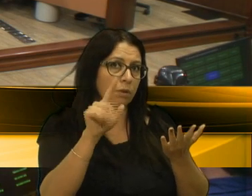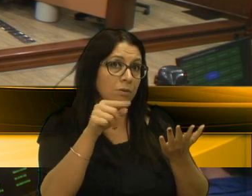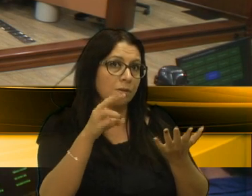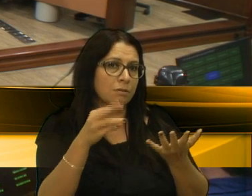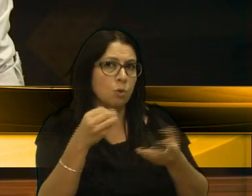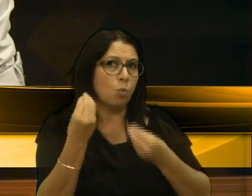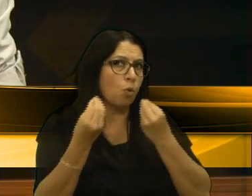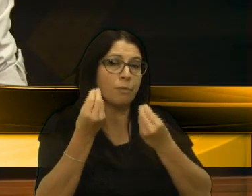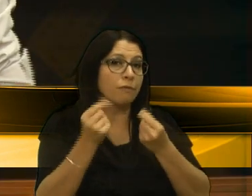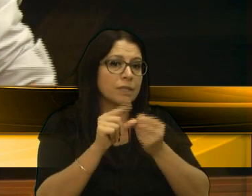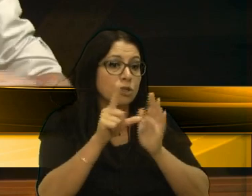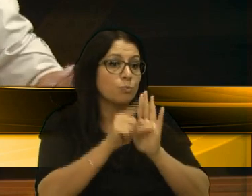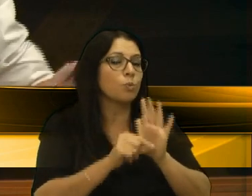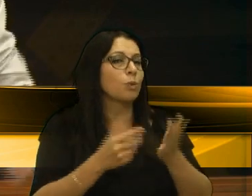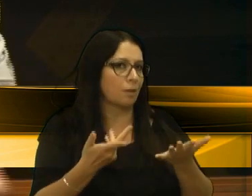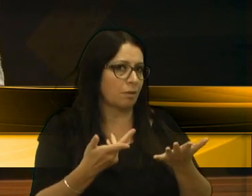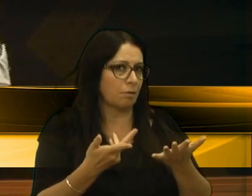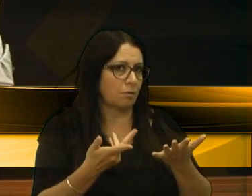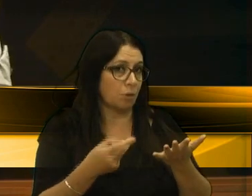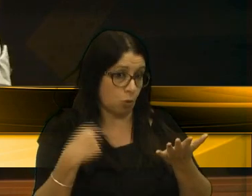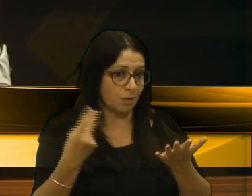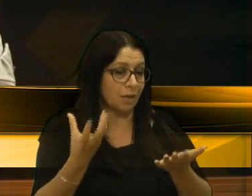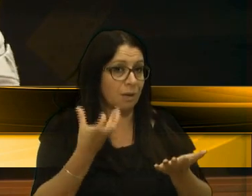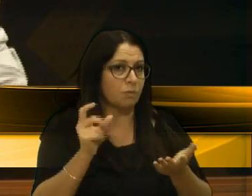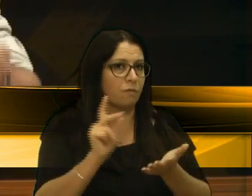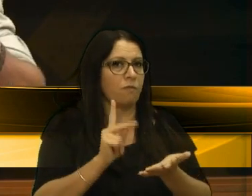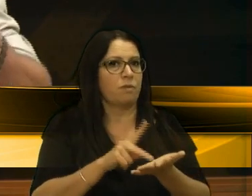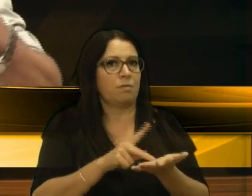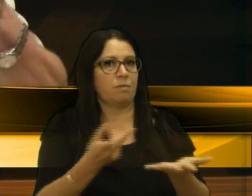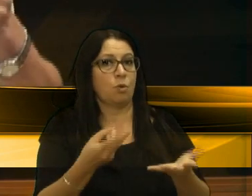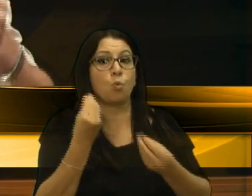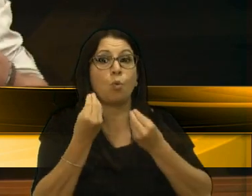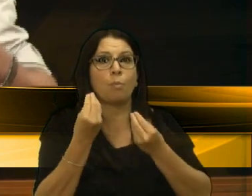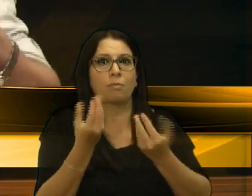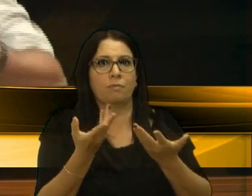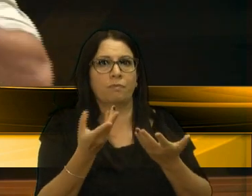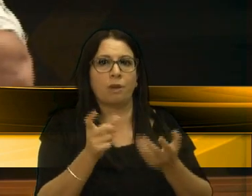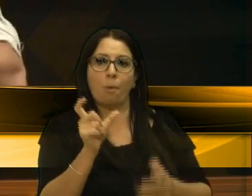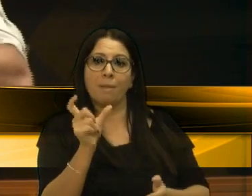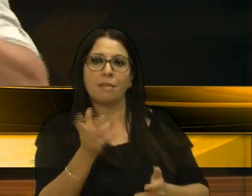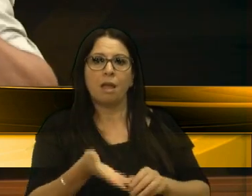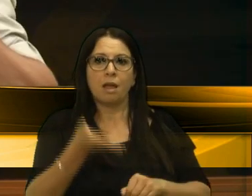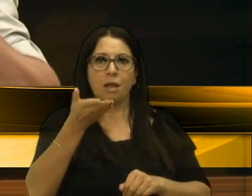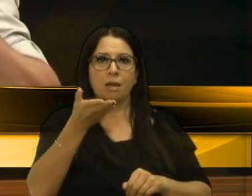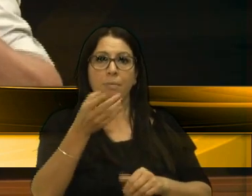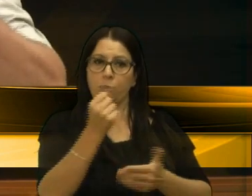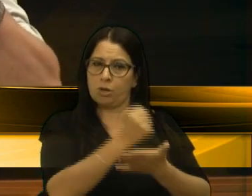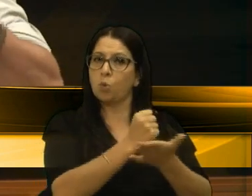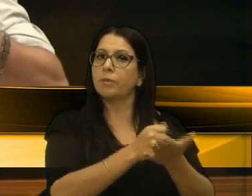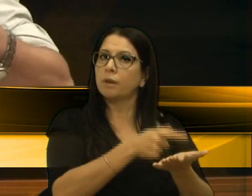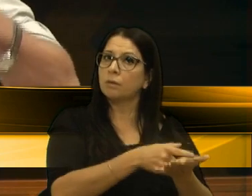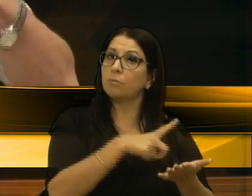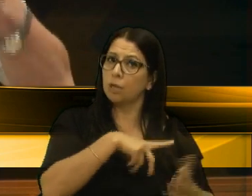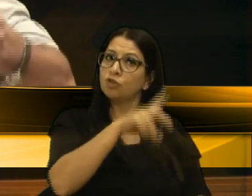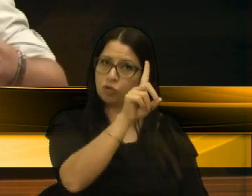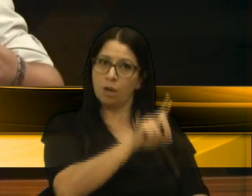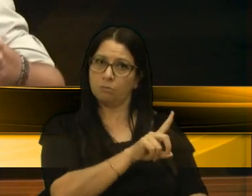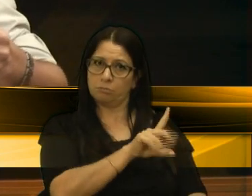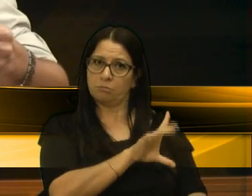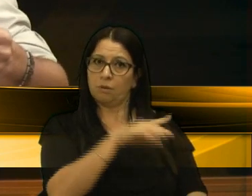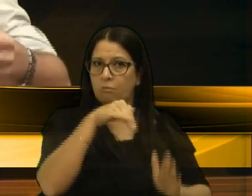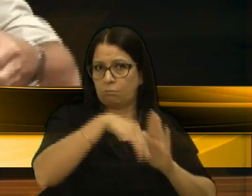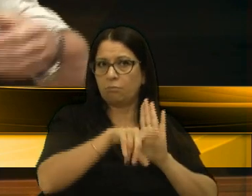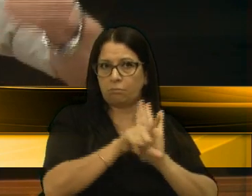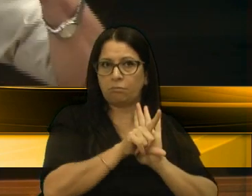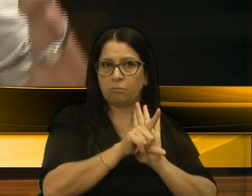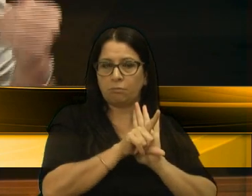fórmula é essa que vai diminuir. Então, isso que a gente quer que seja esclarecido. Como é que vai aumentar? Porque está no contrato. Eles têm direito, dentro da lei.